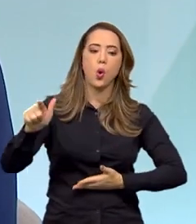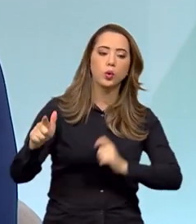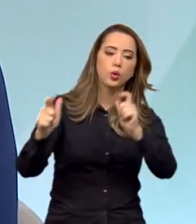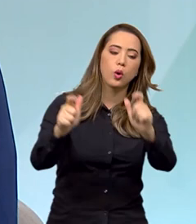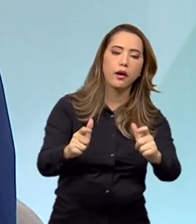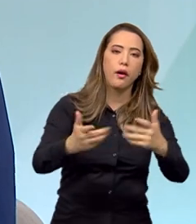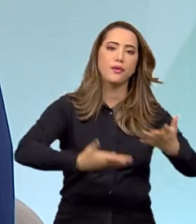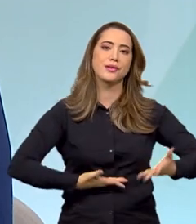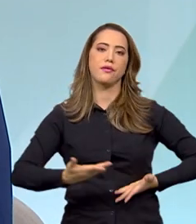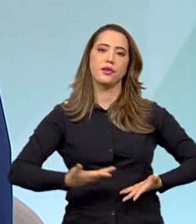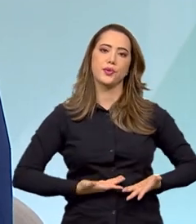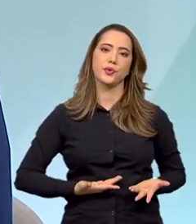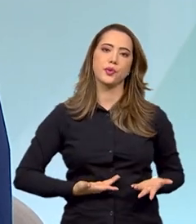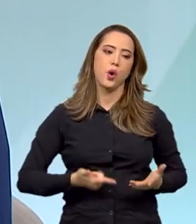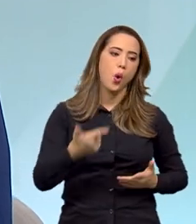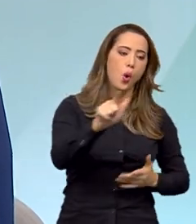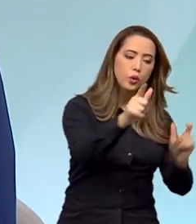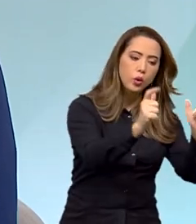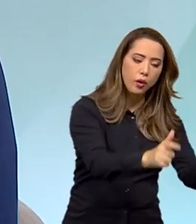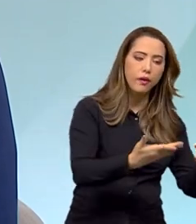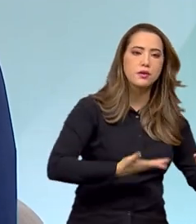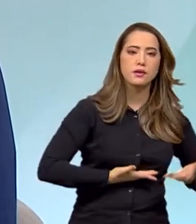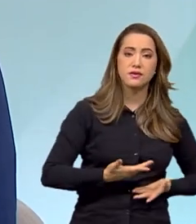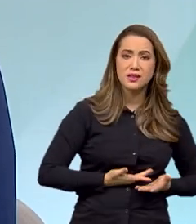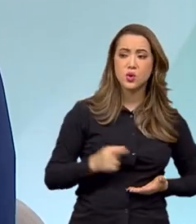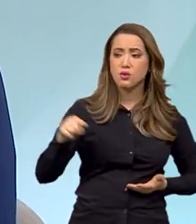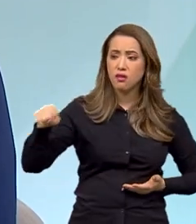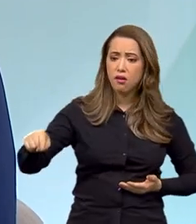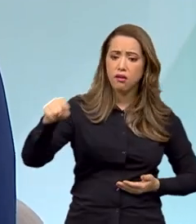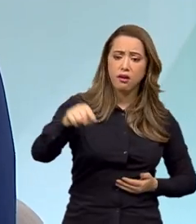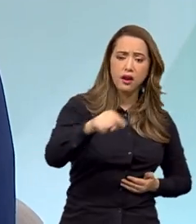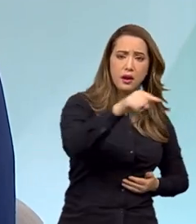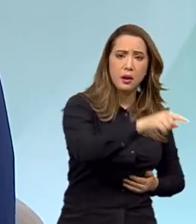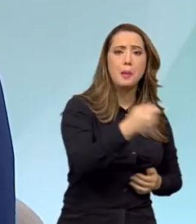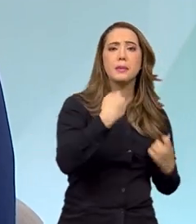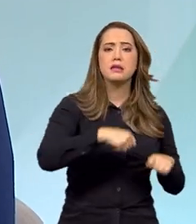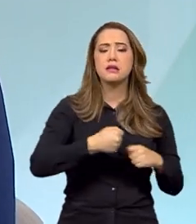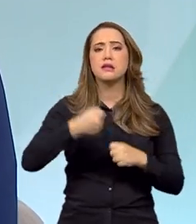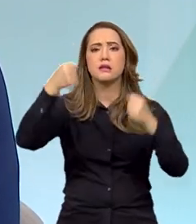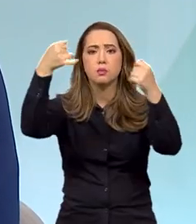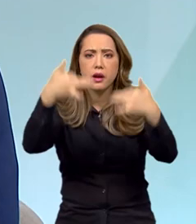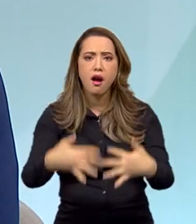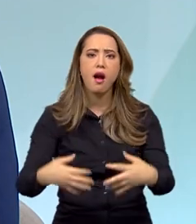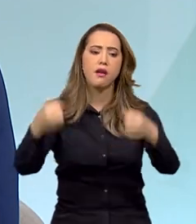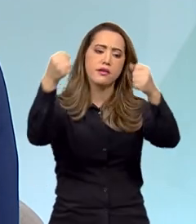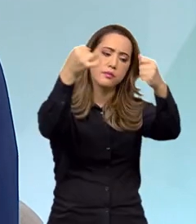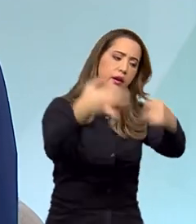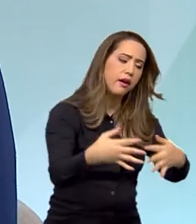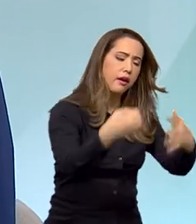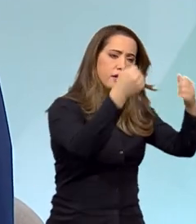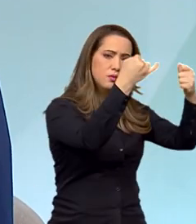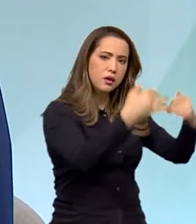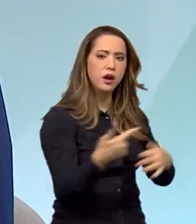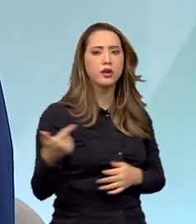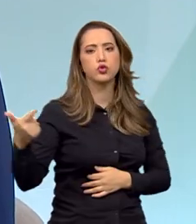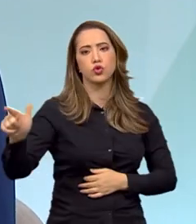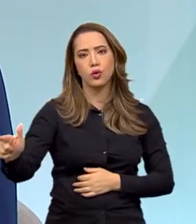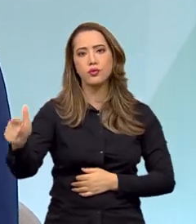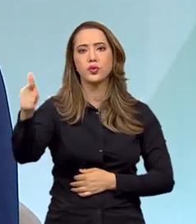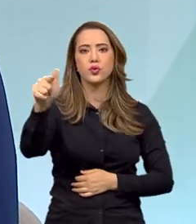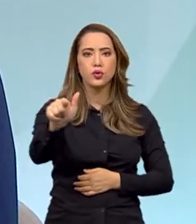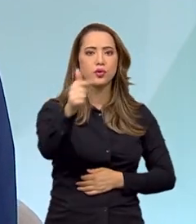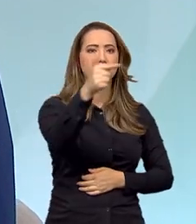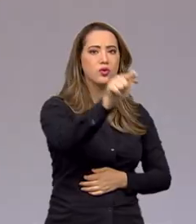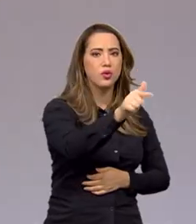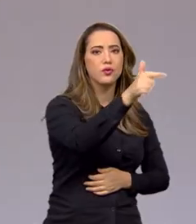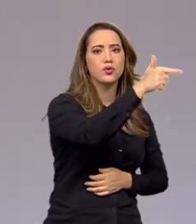ela receba o apoio psicossocial que ela precisa e para que se cumpra a responsabilização do agressor. Alguns estudos mostram que